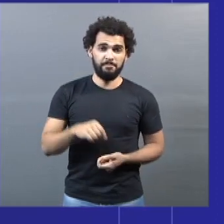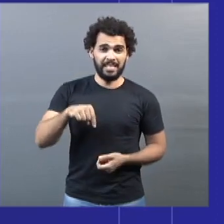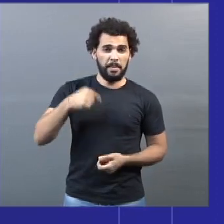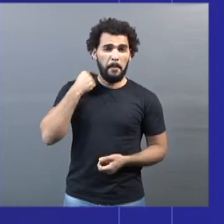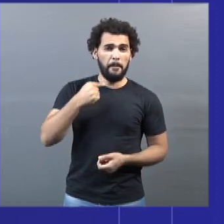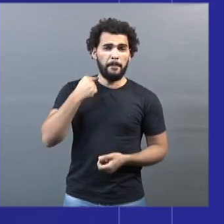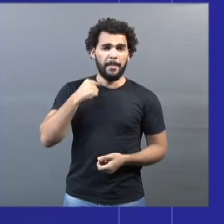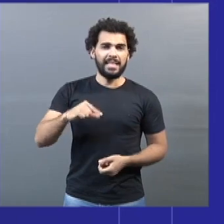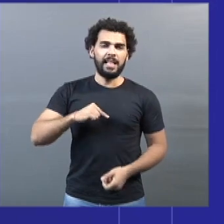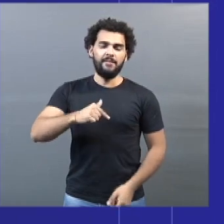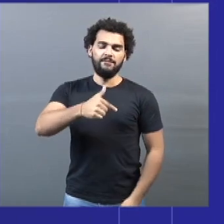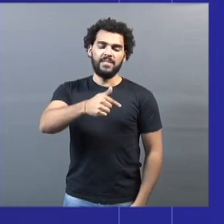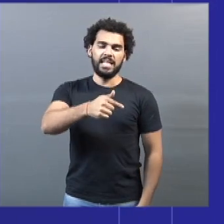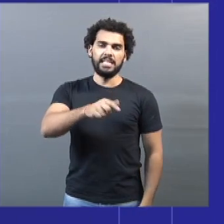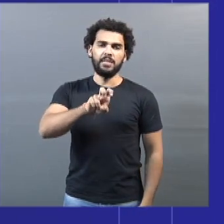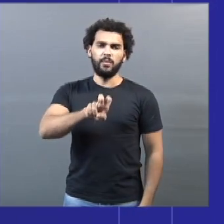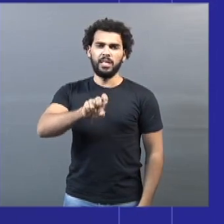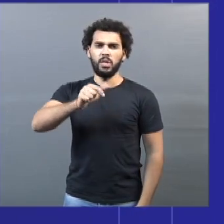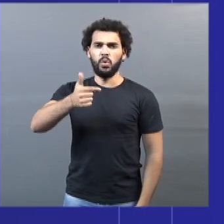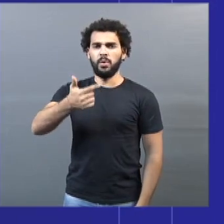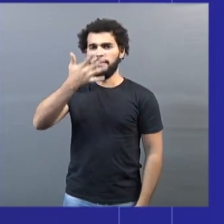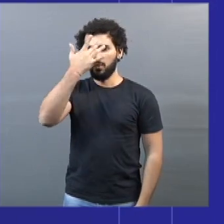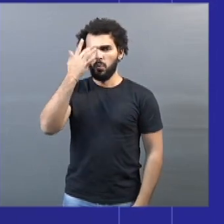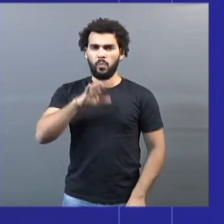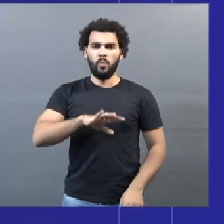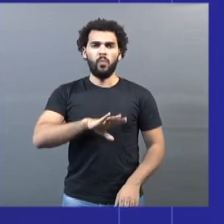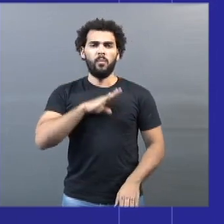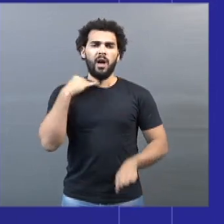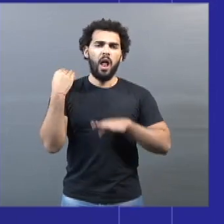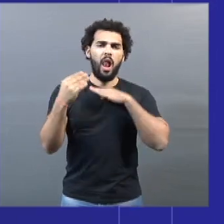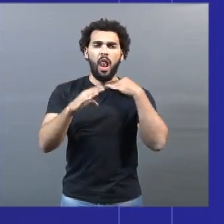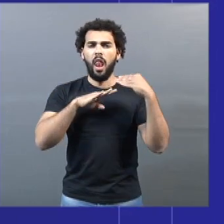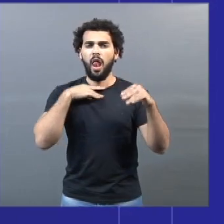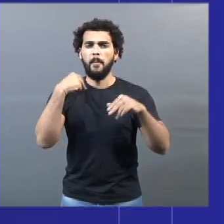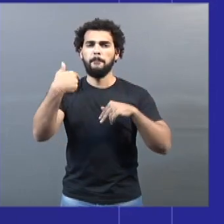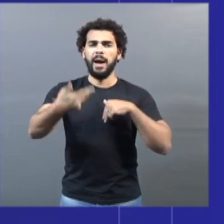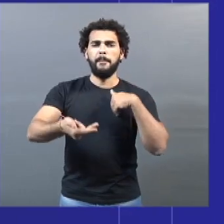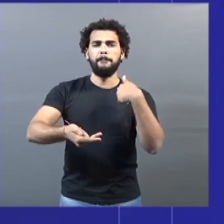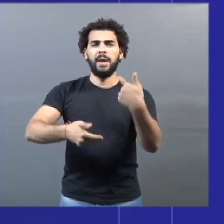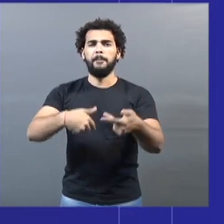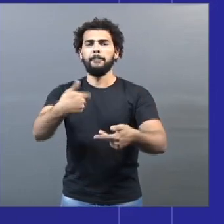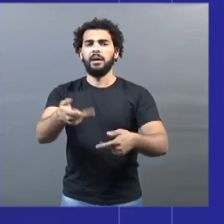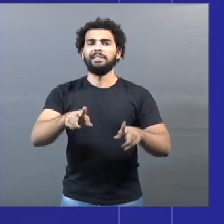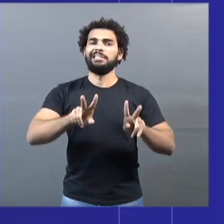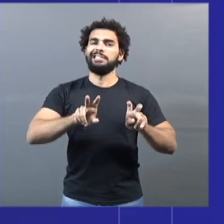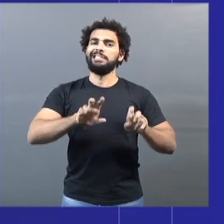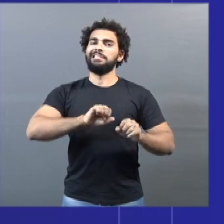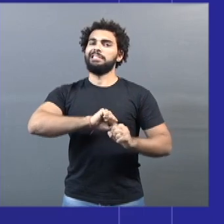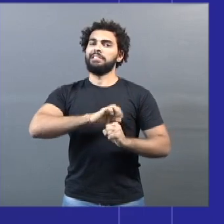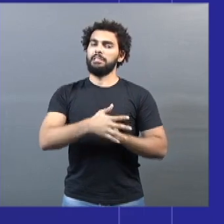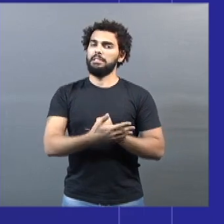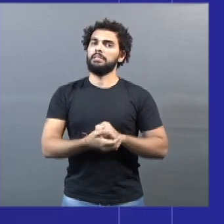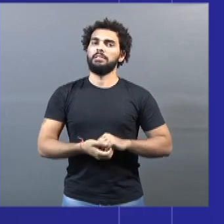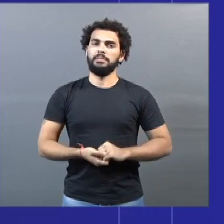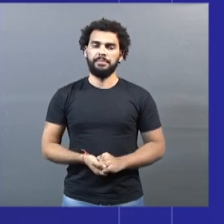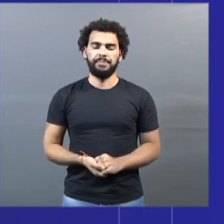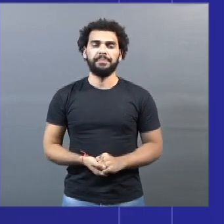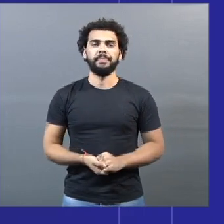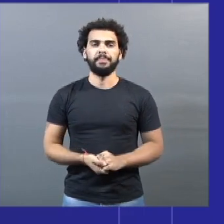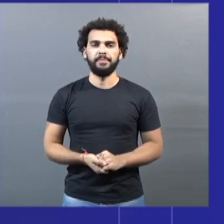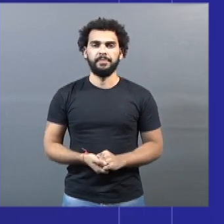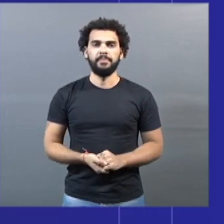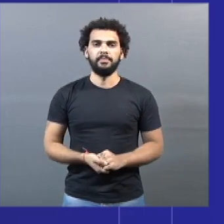752 pessoas morreram por causa da pandemia. Na última sexta